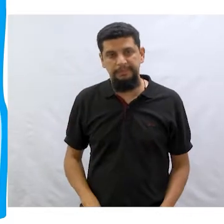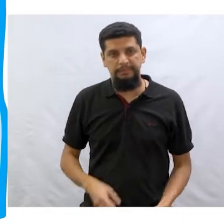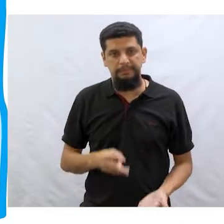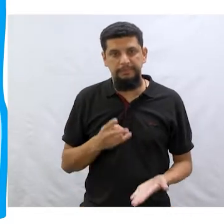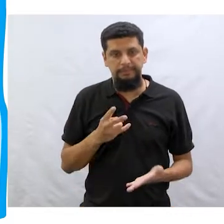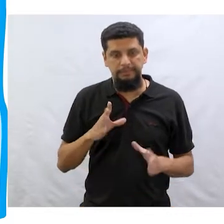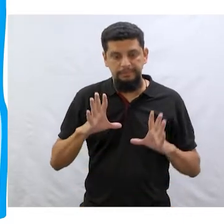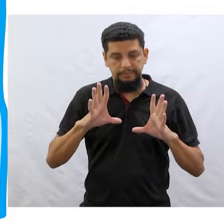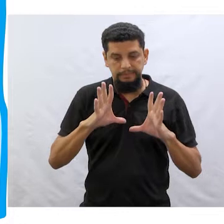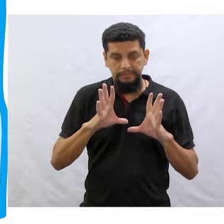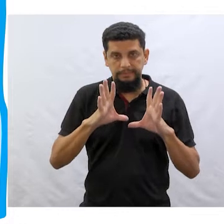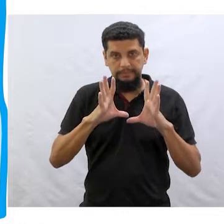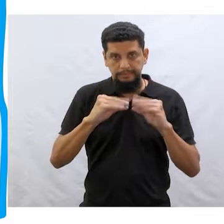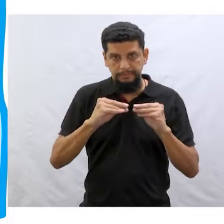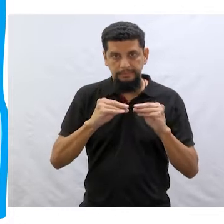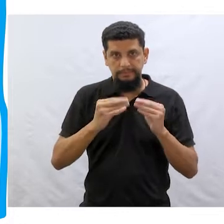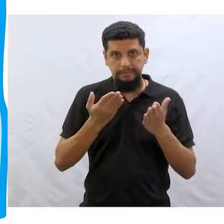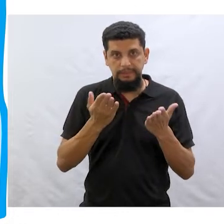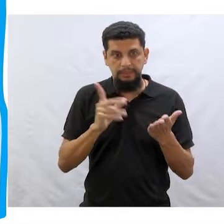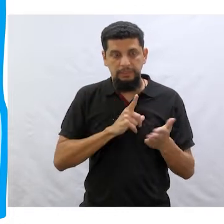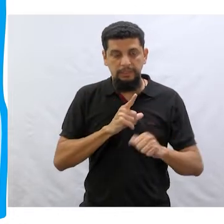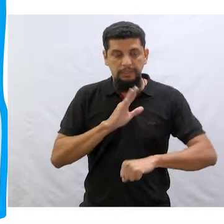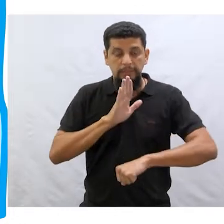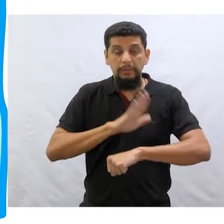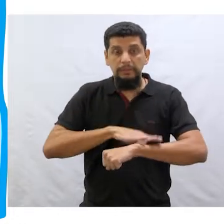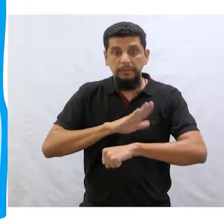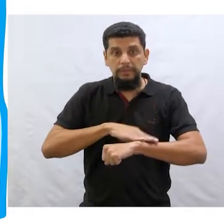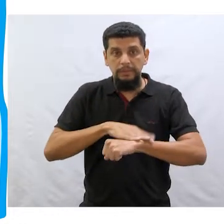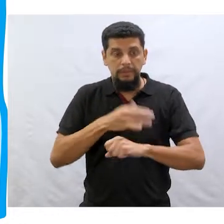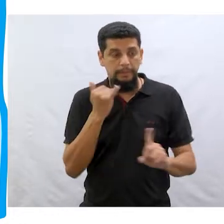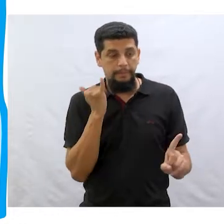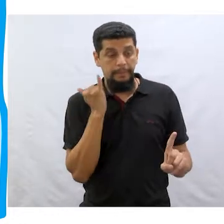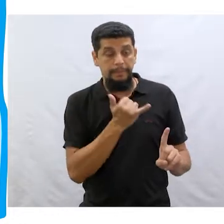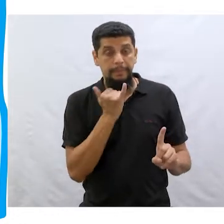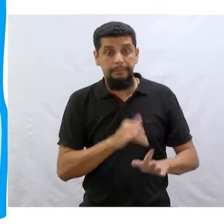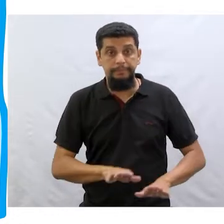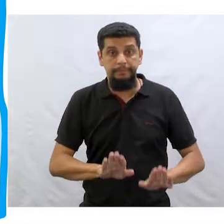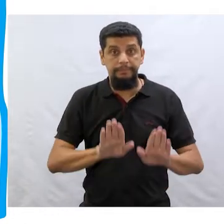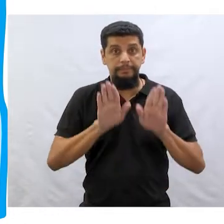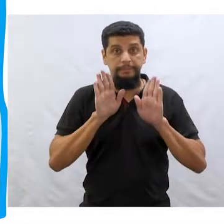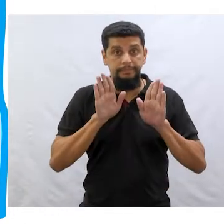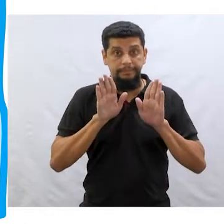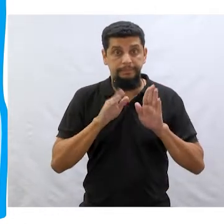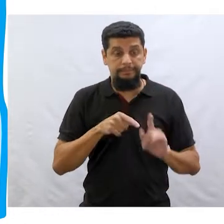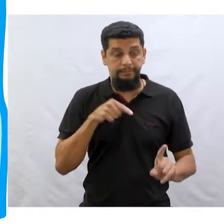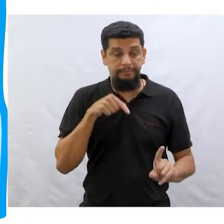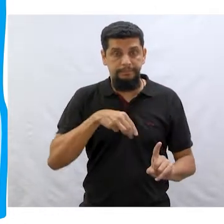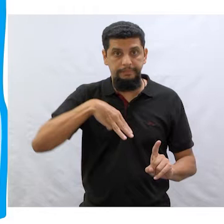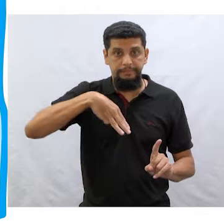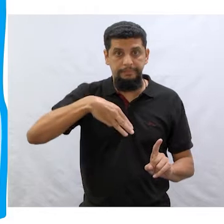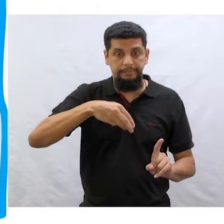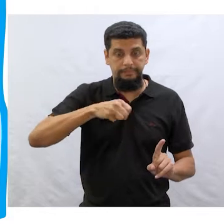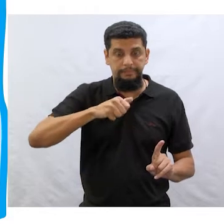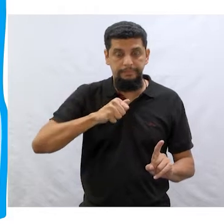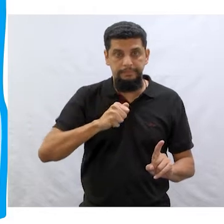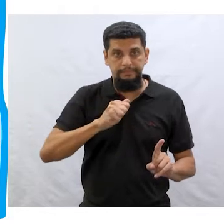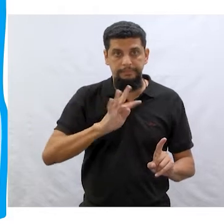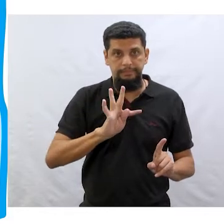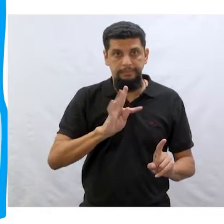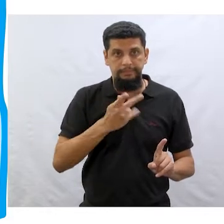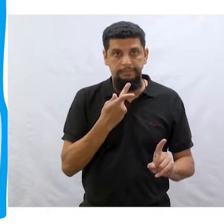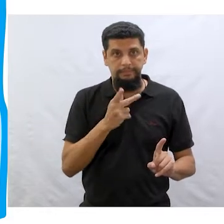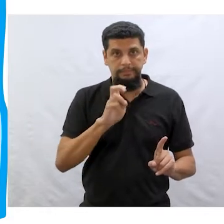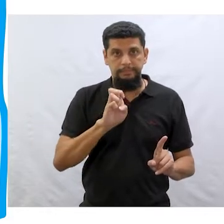Toda noite, tinha a hora do conto. Mas, para o Matheus, não